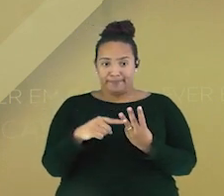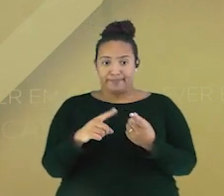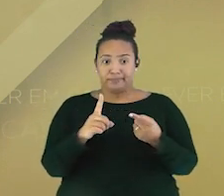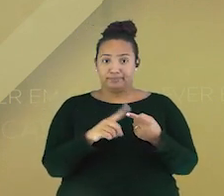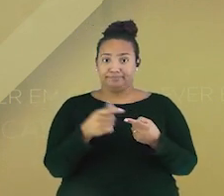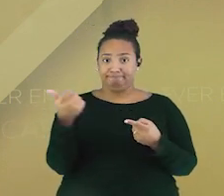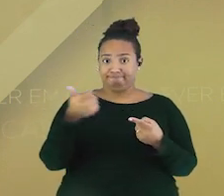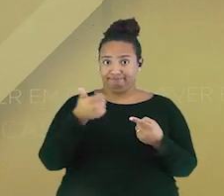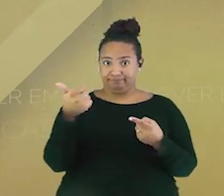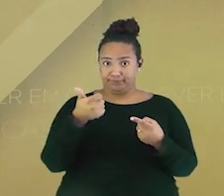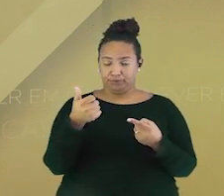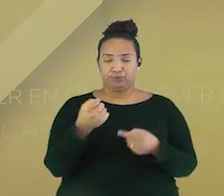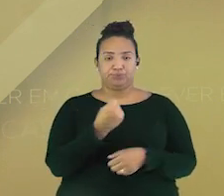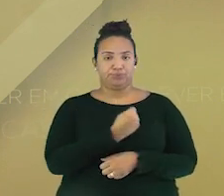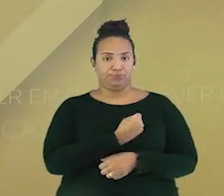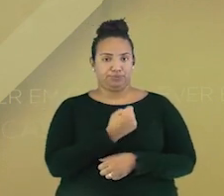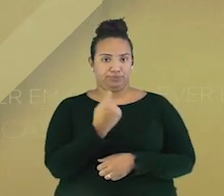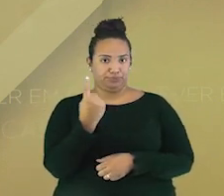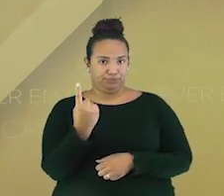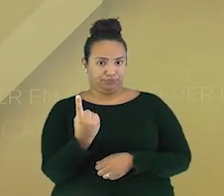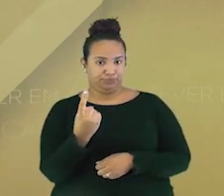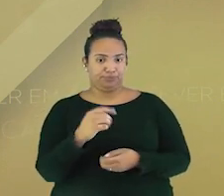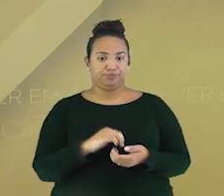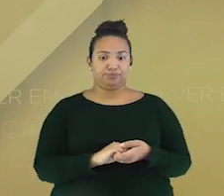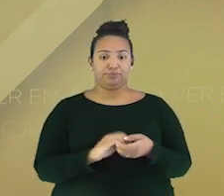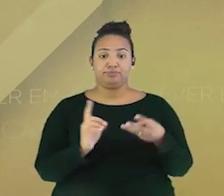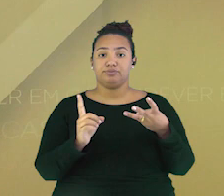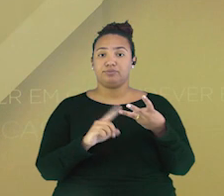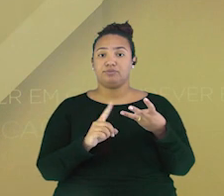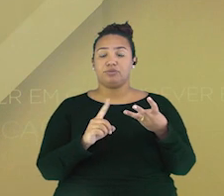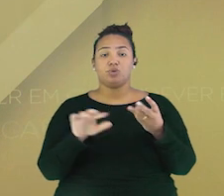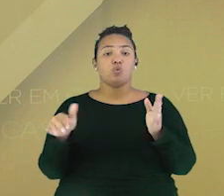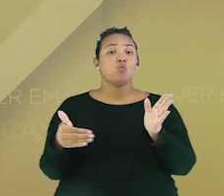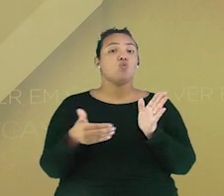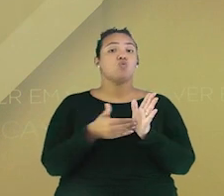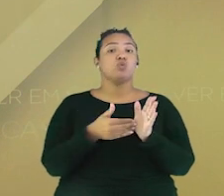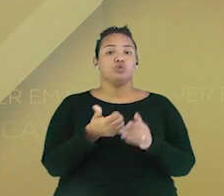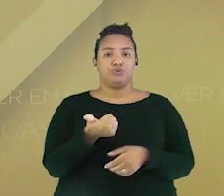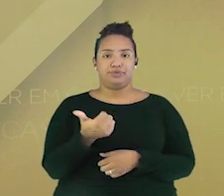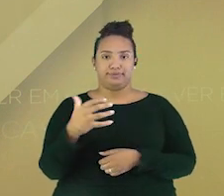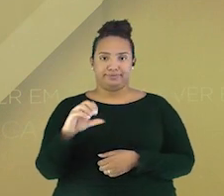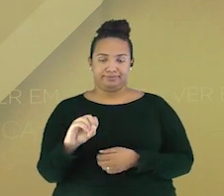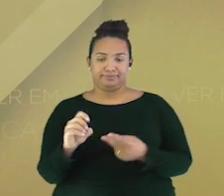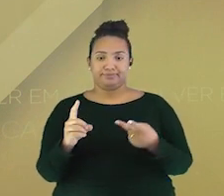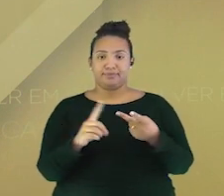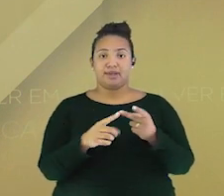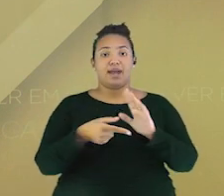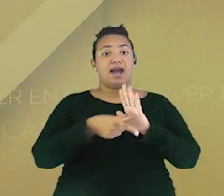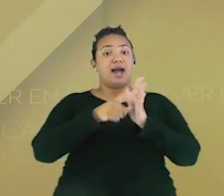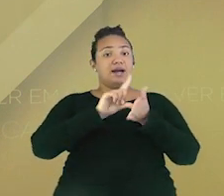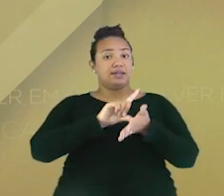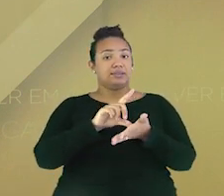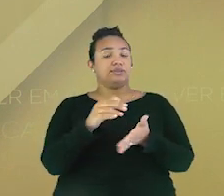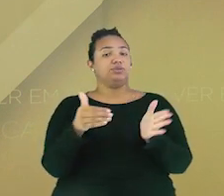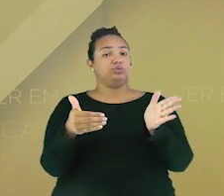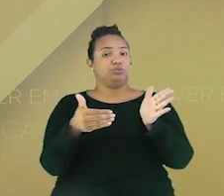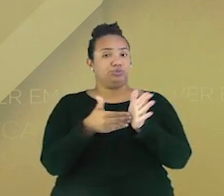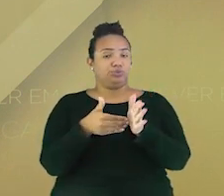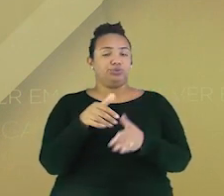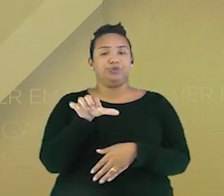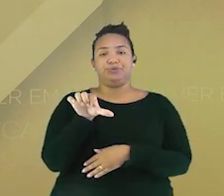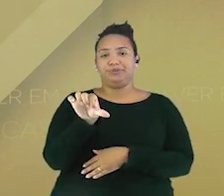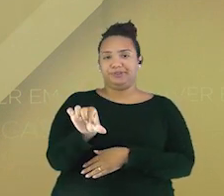1, depois o último número que é o número 10 e o penúltimo que é o número 9.